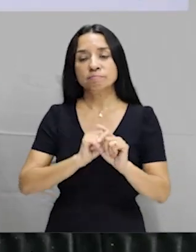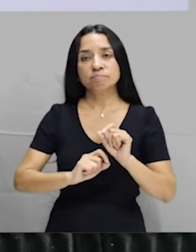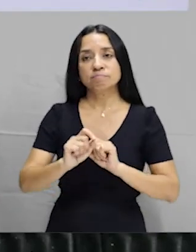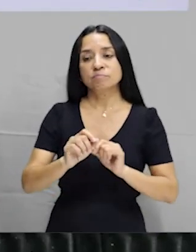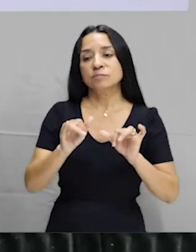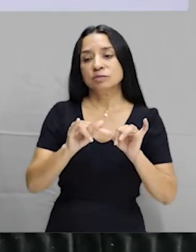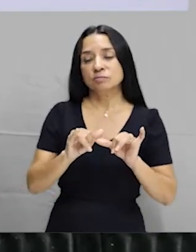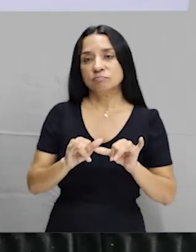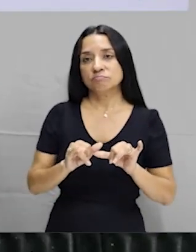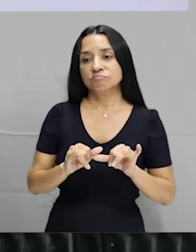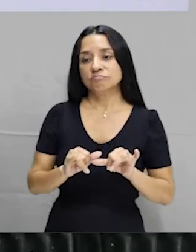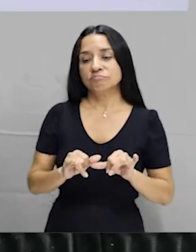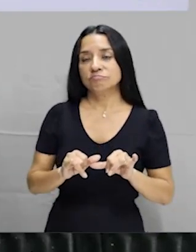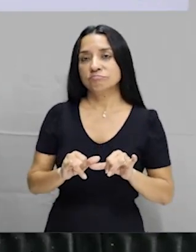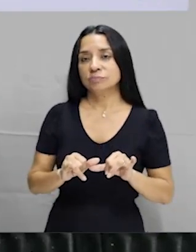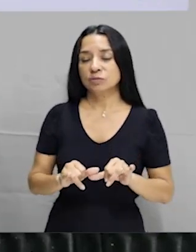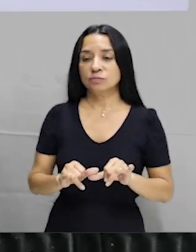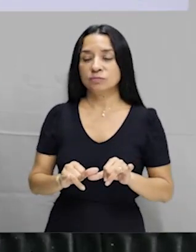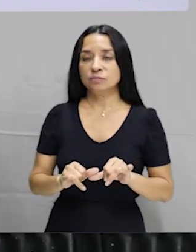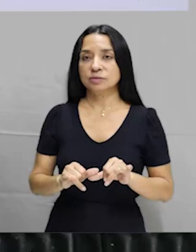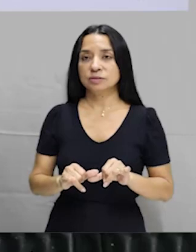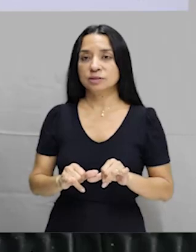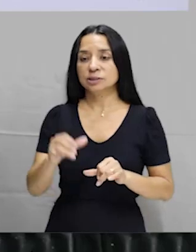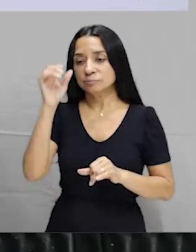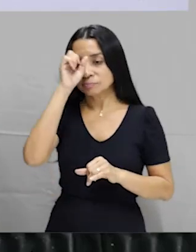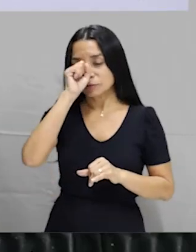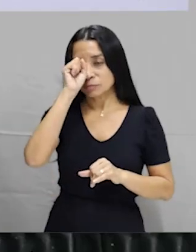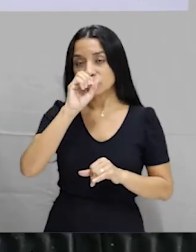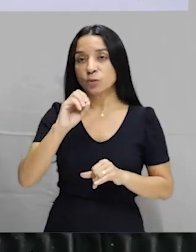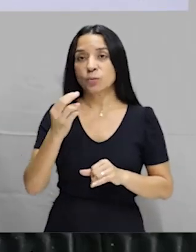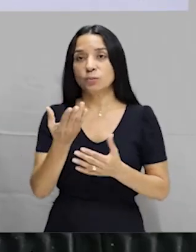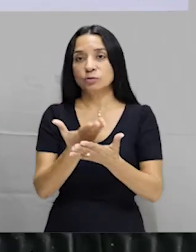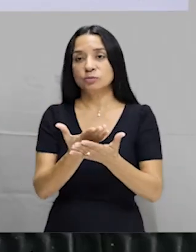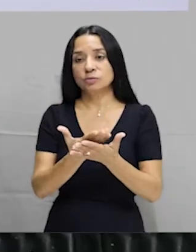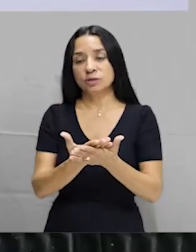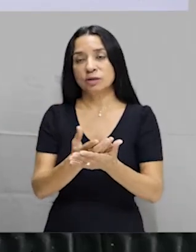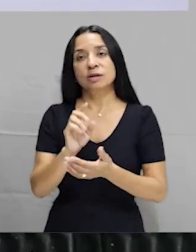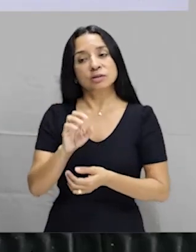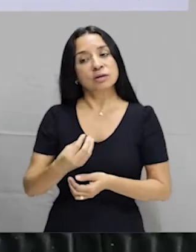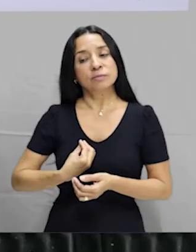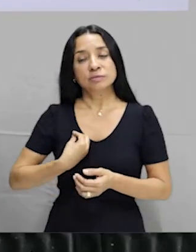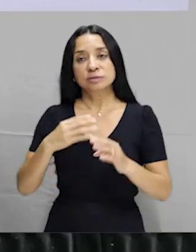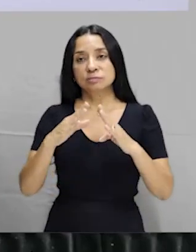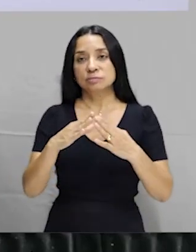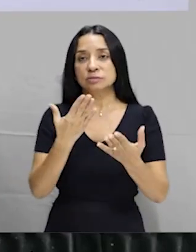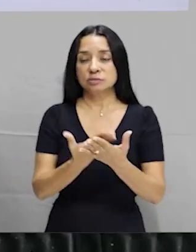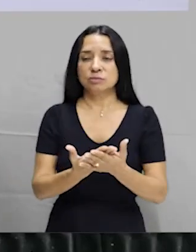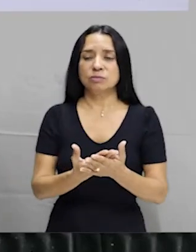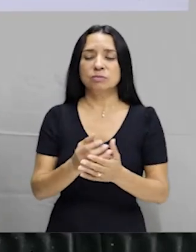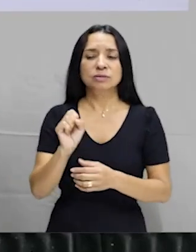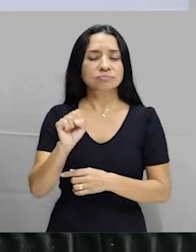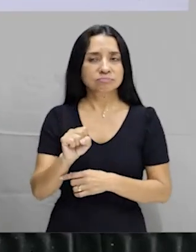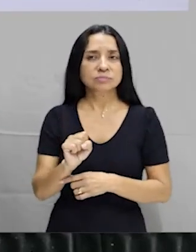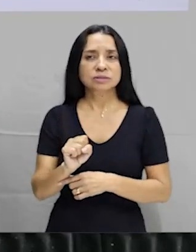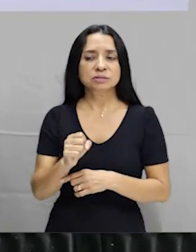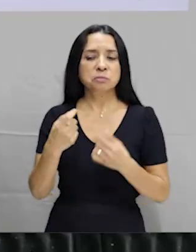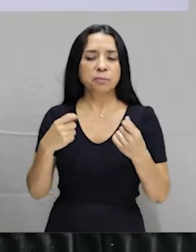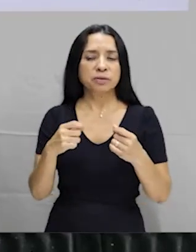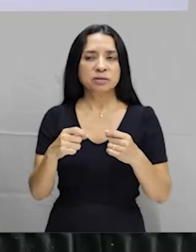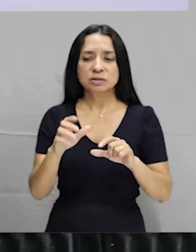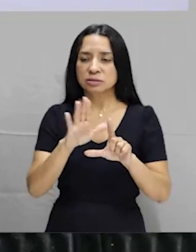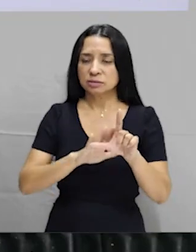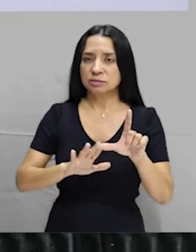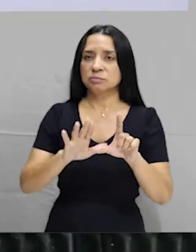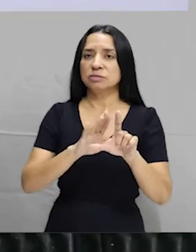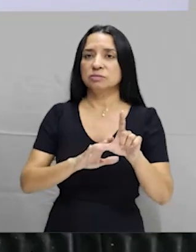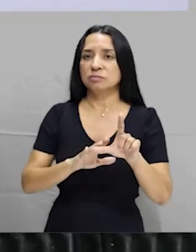fique sem aprender, sem estudar. Você já está presencial na escola? Ah, já estou presencial, não preciso mais da plataforma?